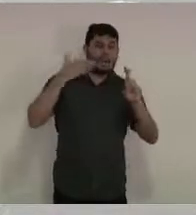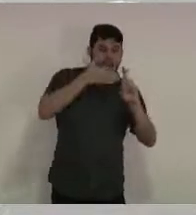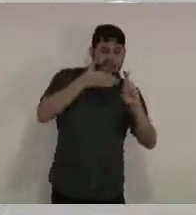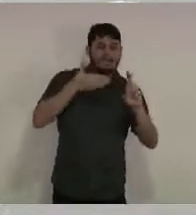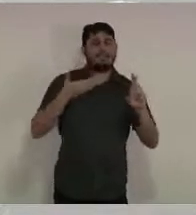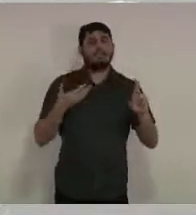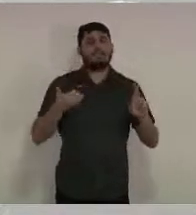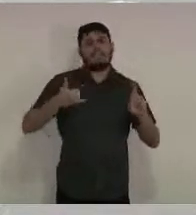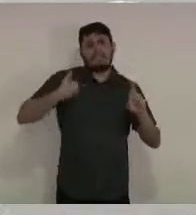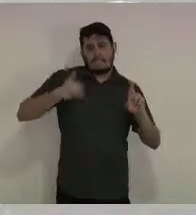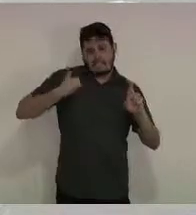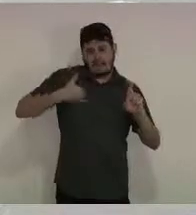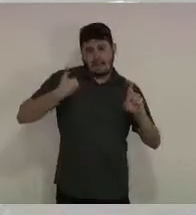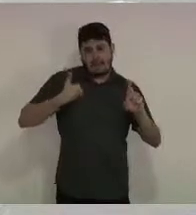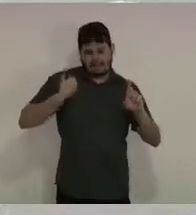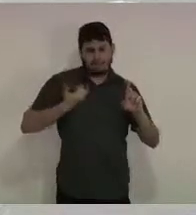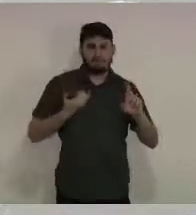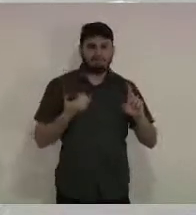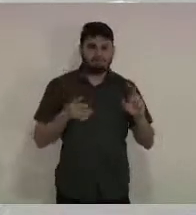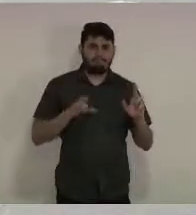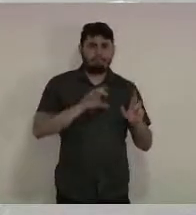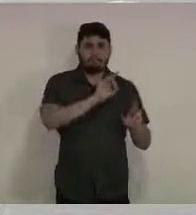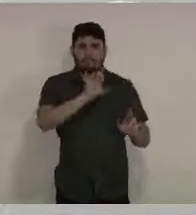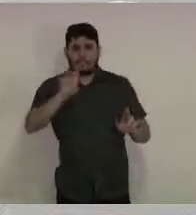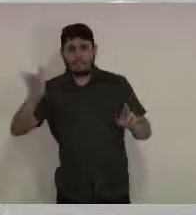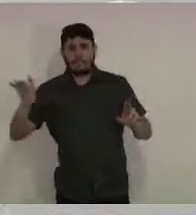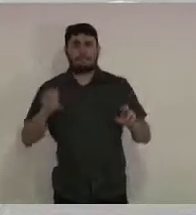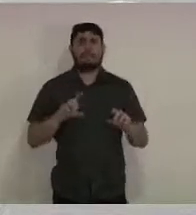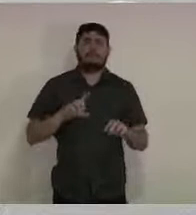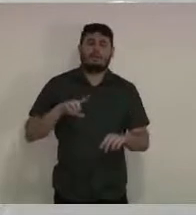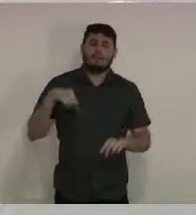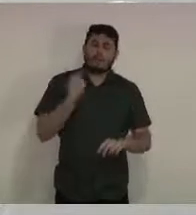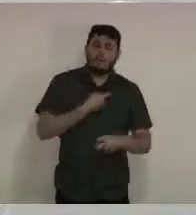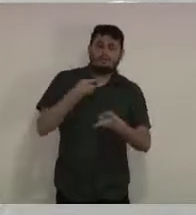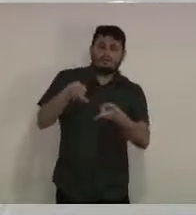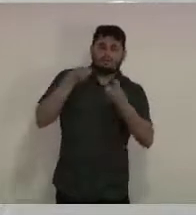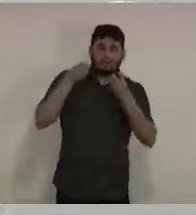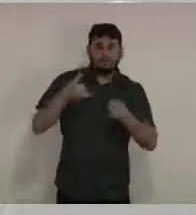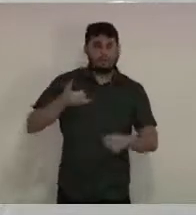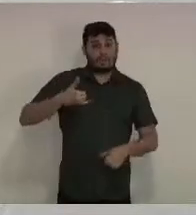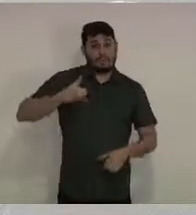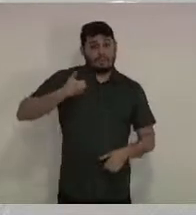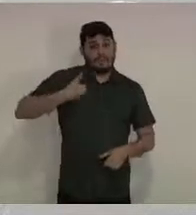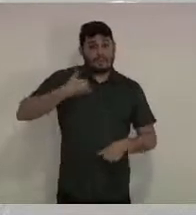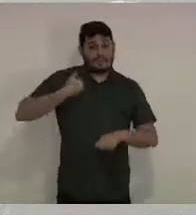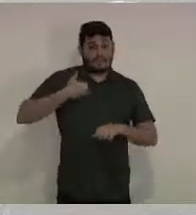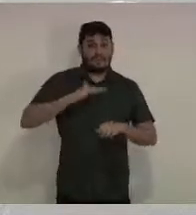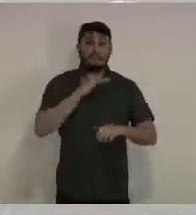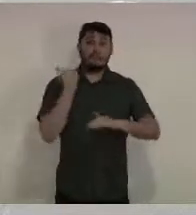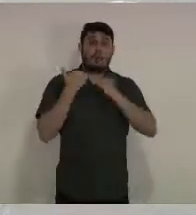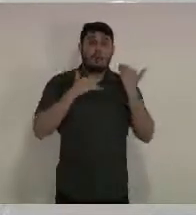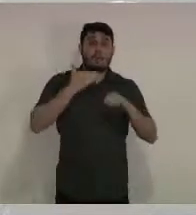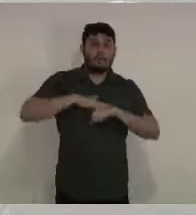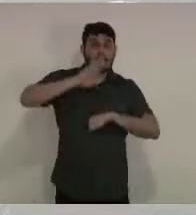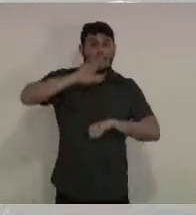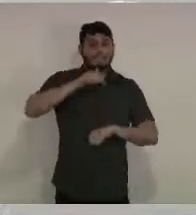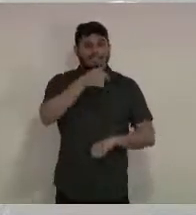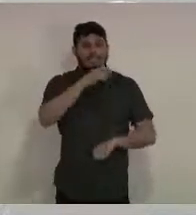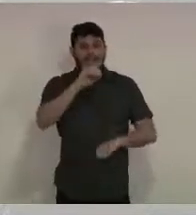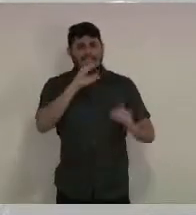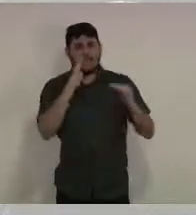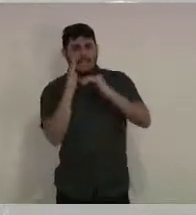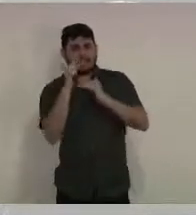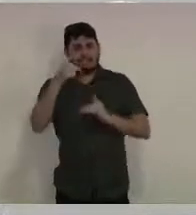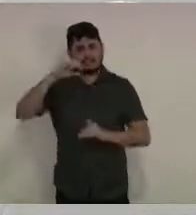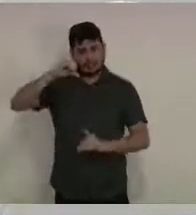e conseguimos observar o maior número de óbitos na faixa etária entre 70 e 79 anos, mas